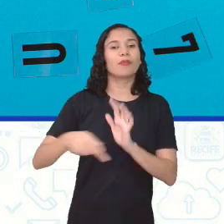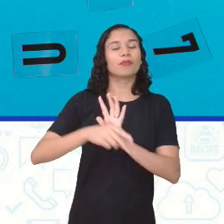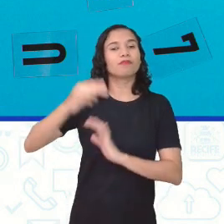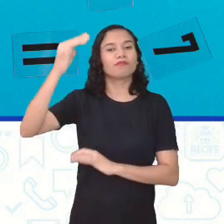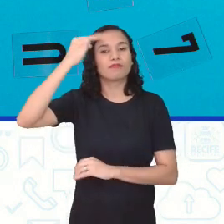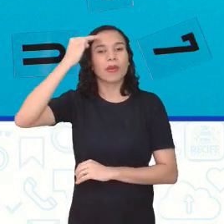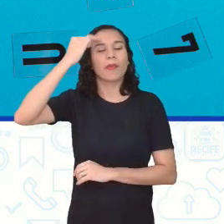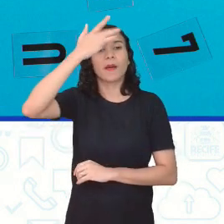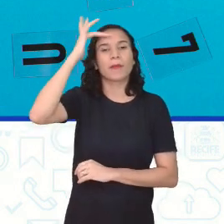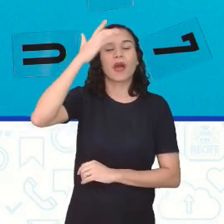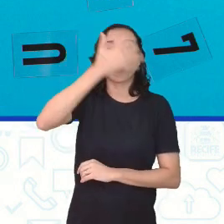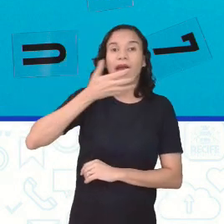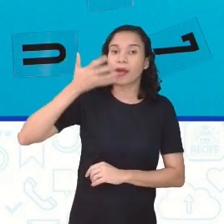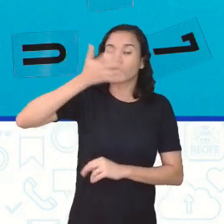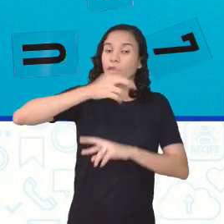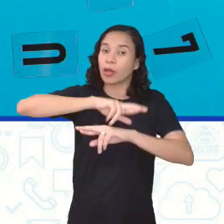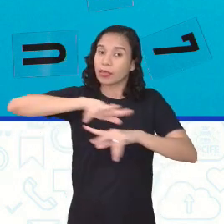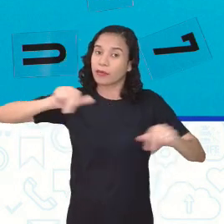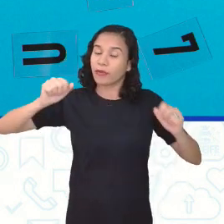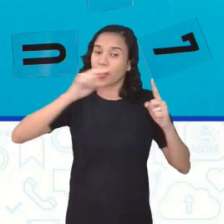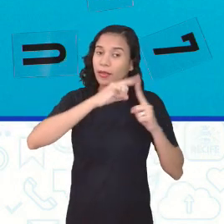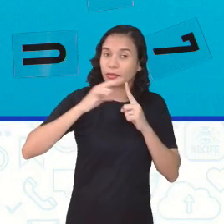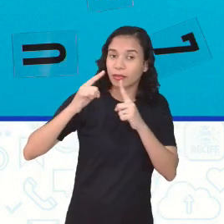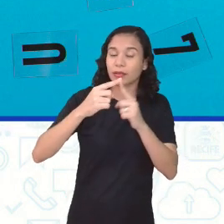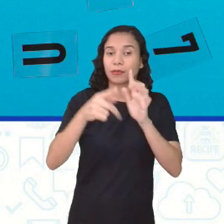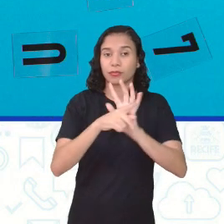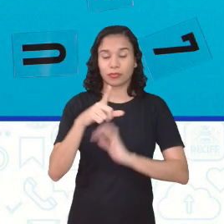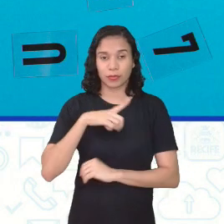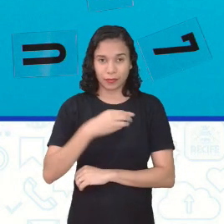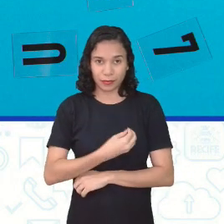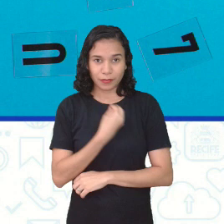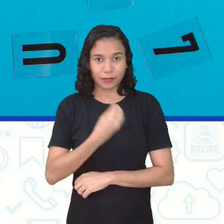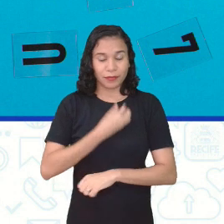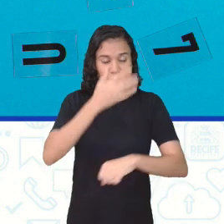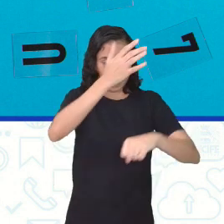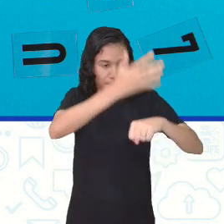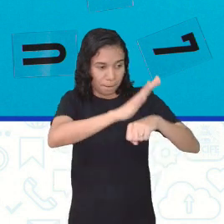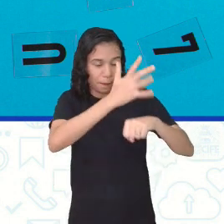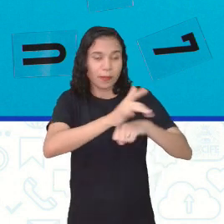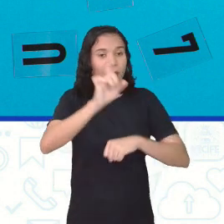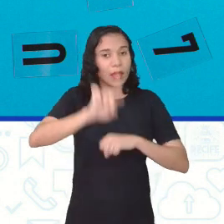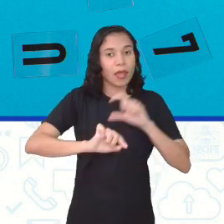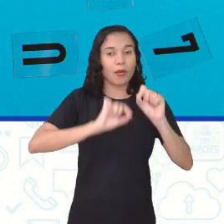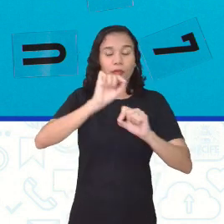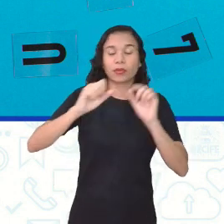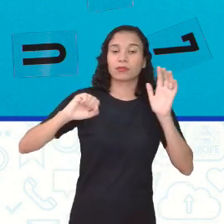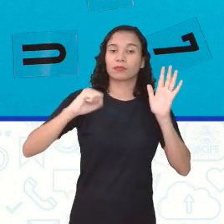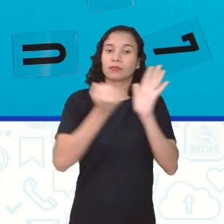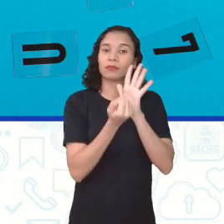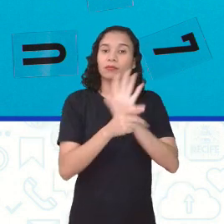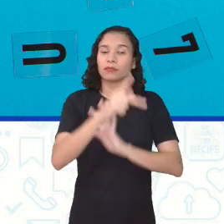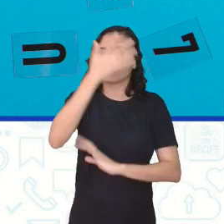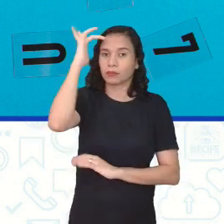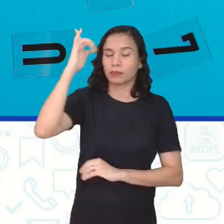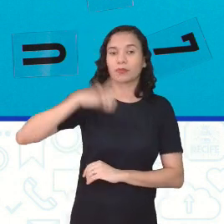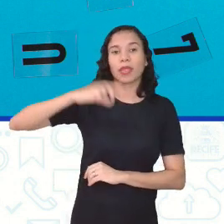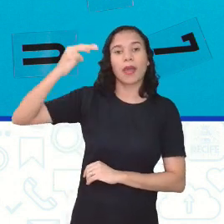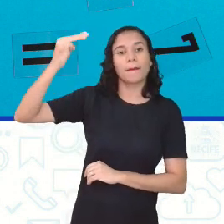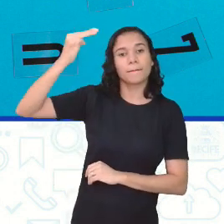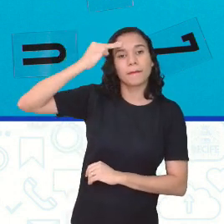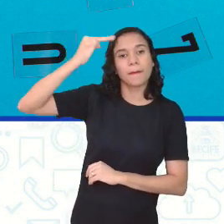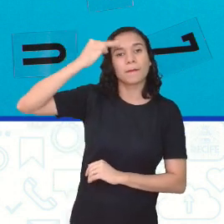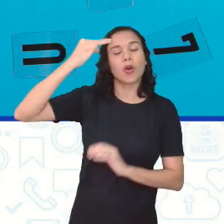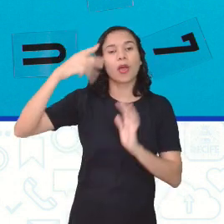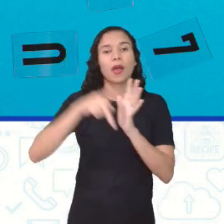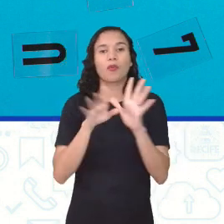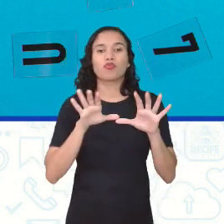cantores ou outros tipos de emissários. Na prática, eles eram autenticamente os portadores da memória da